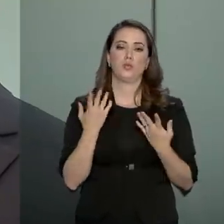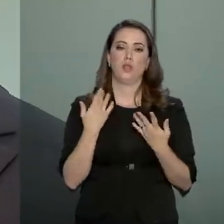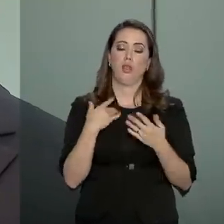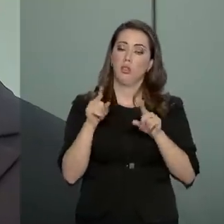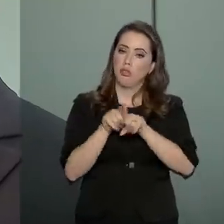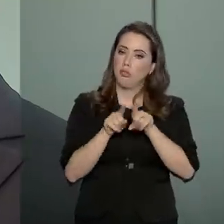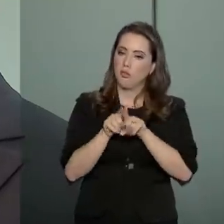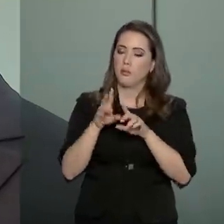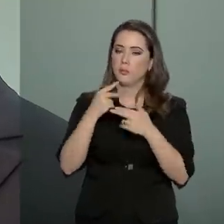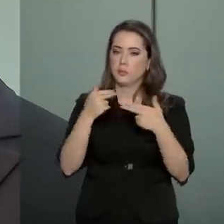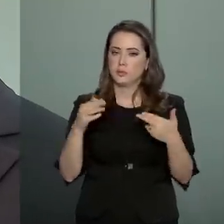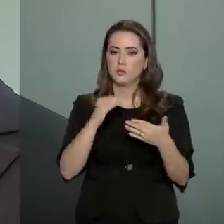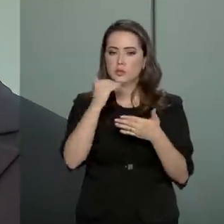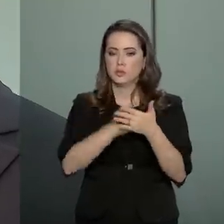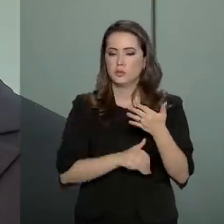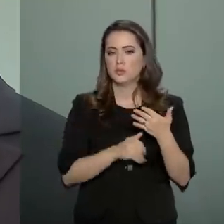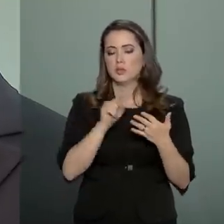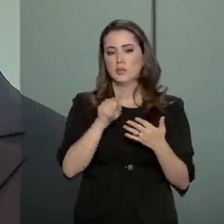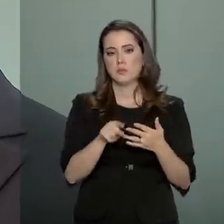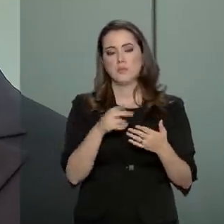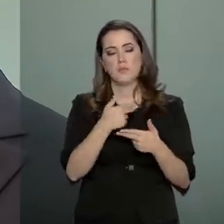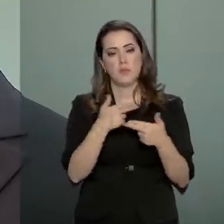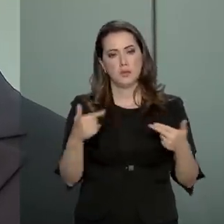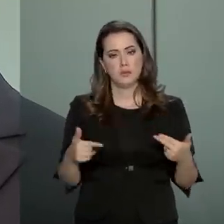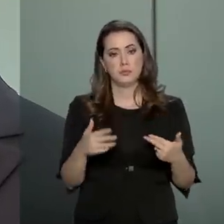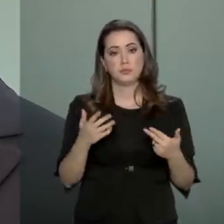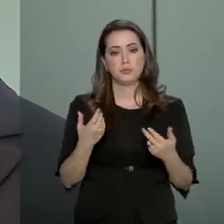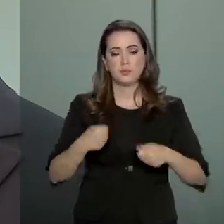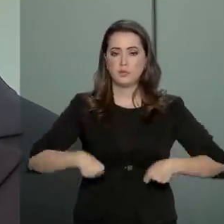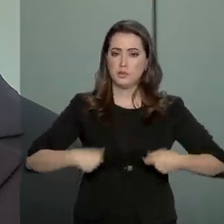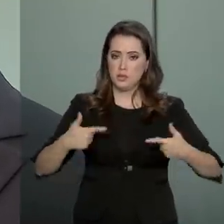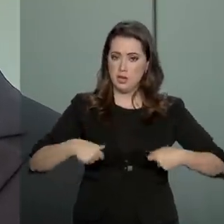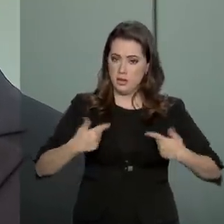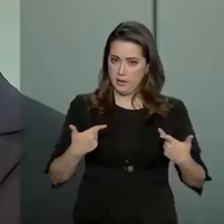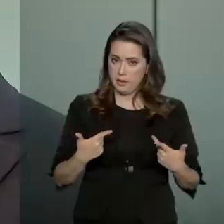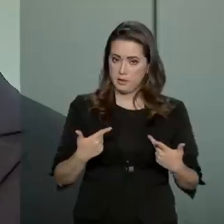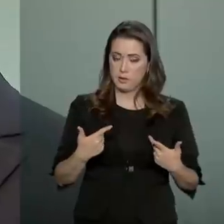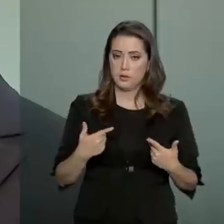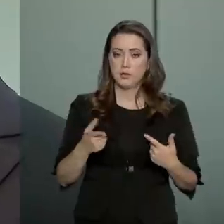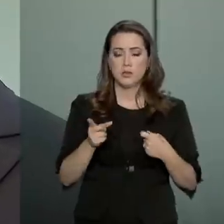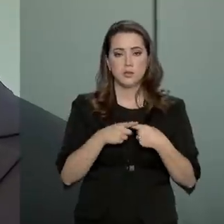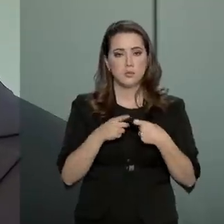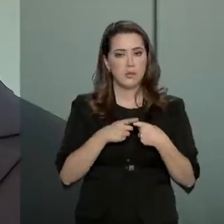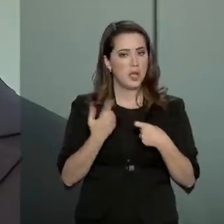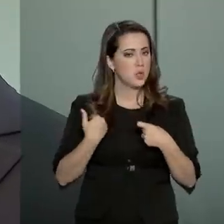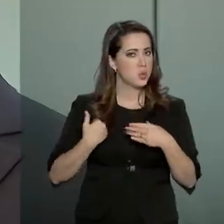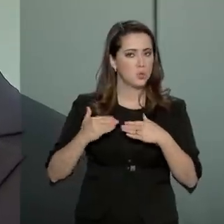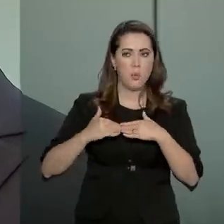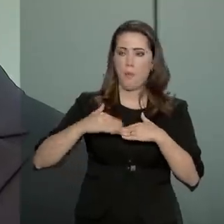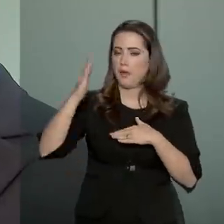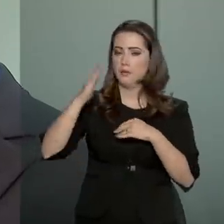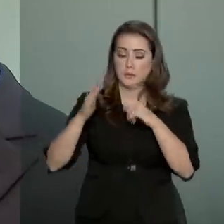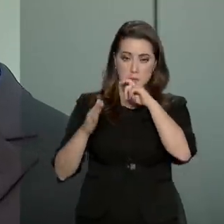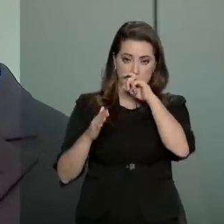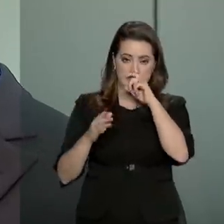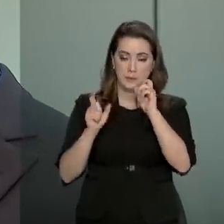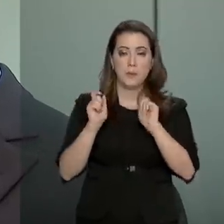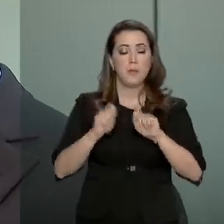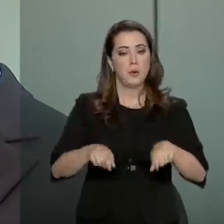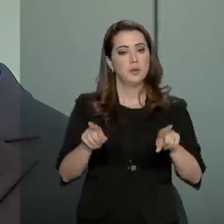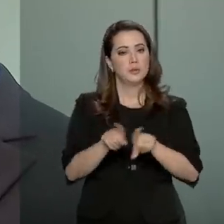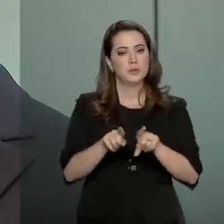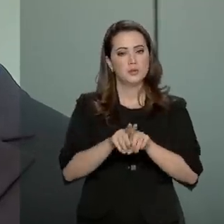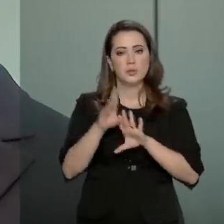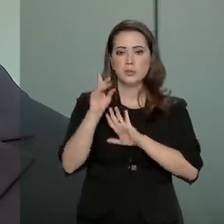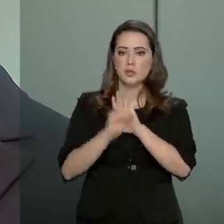deduções que ele tem direito, que são as despesas médicas, sem limite. Ele pode também